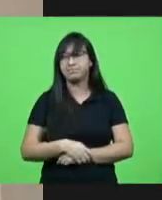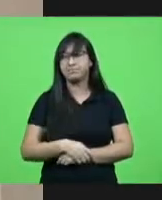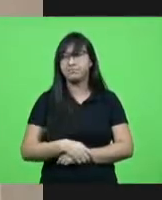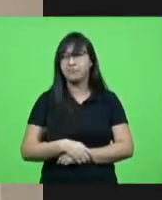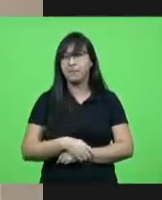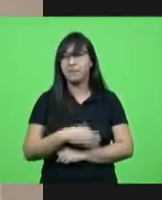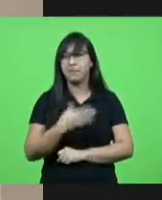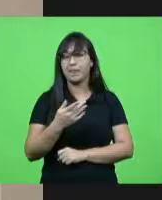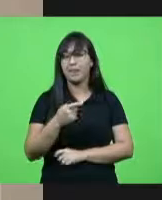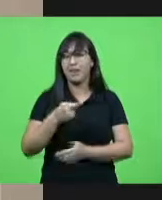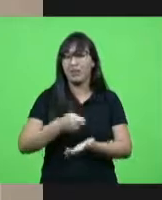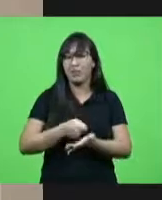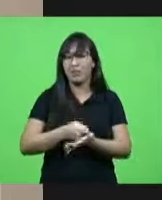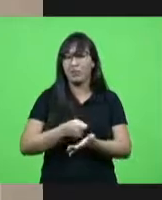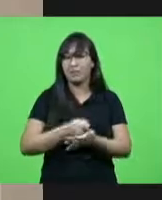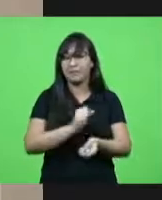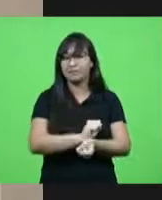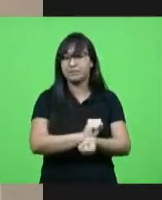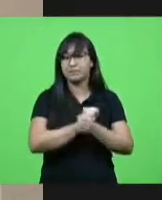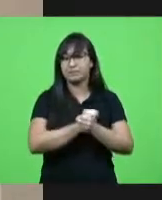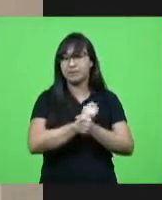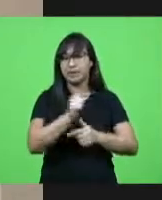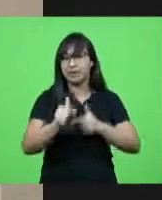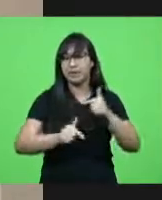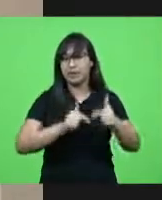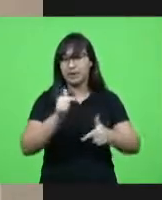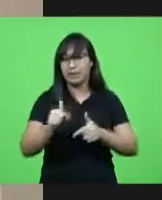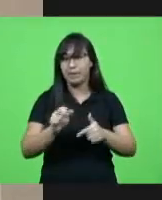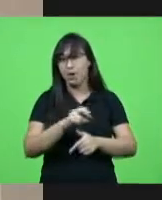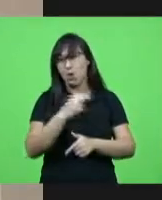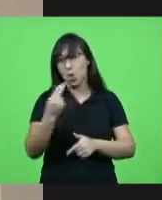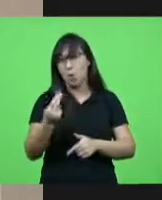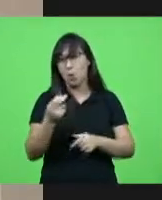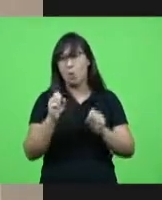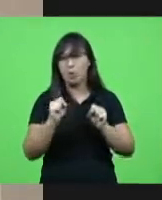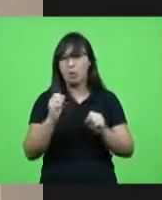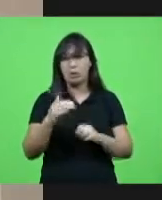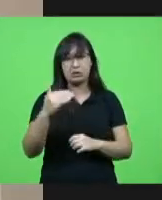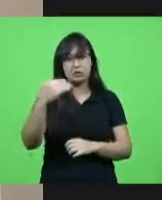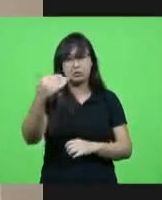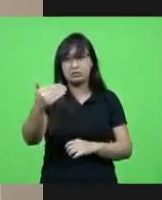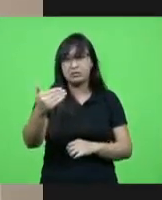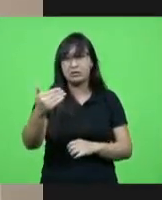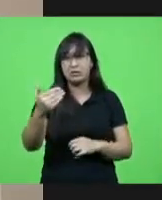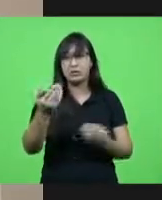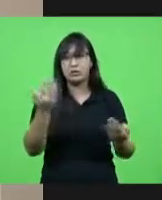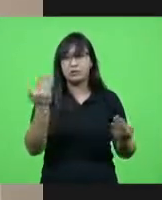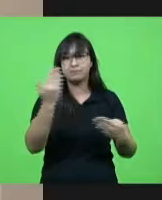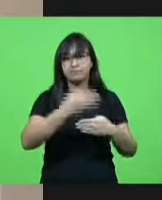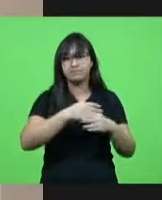obrigados a suspender as suas atividades ou que vierem a ser no caso de um lockdown